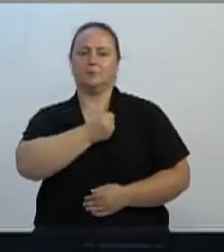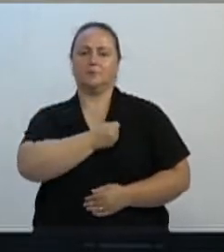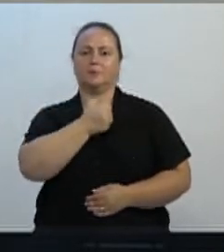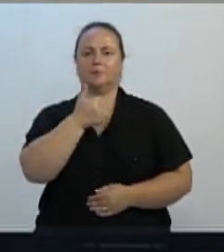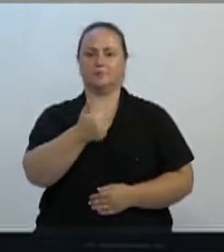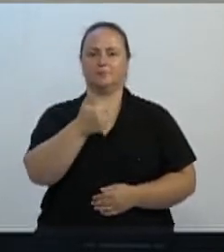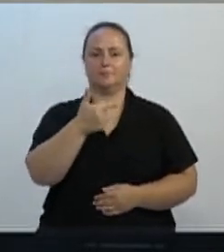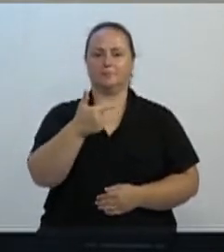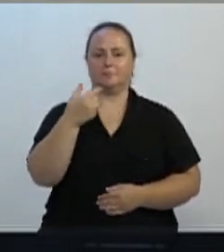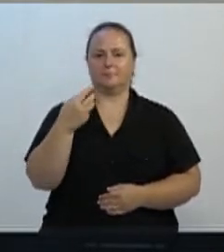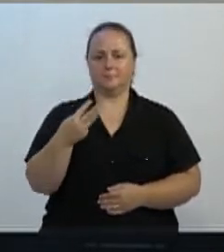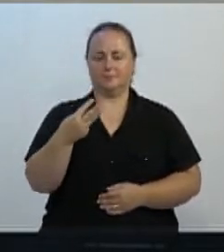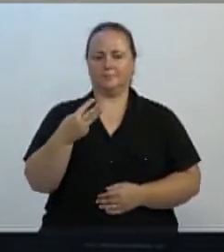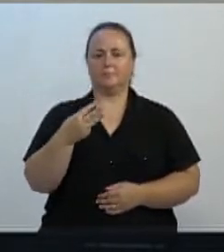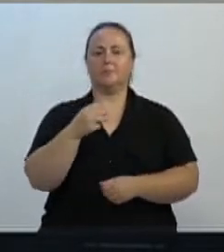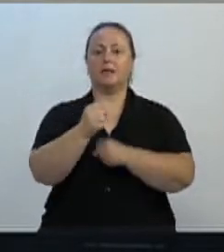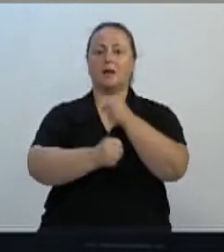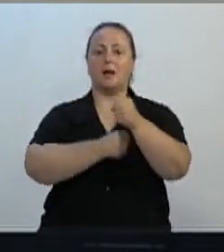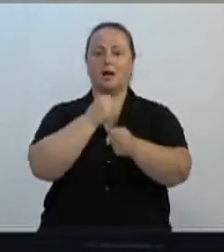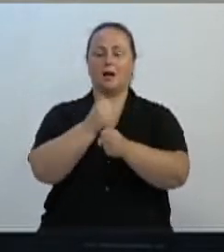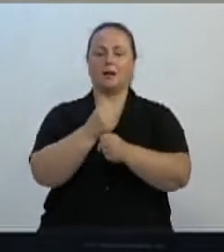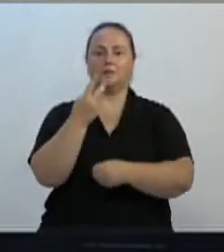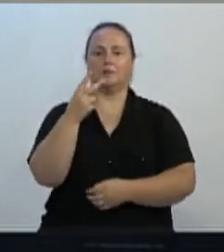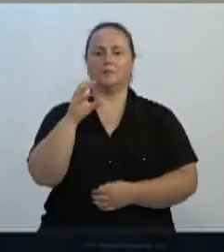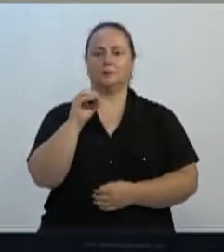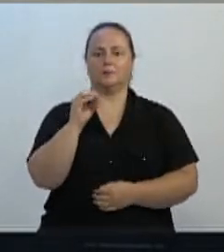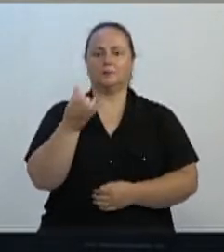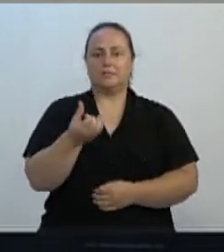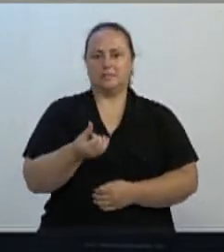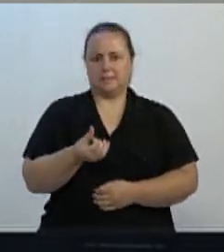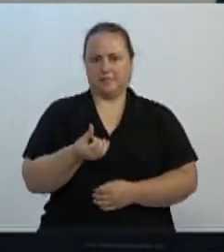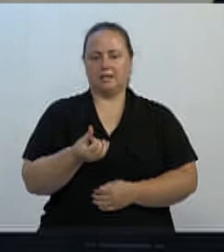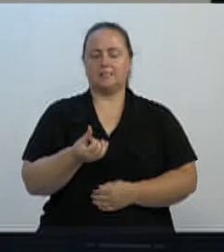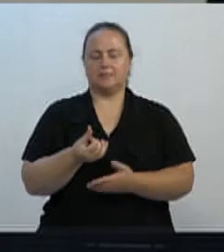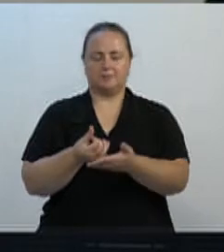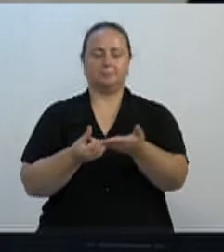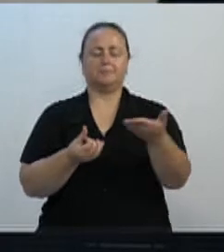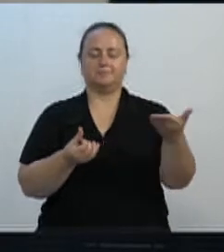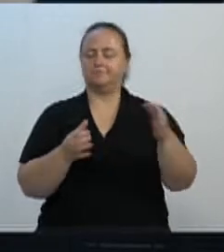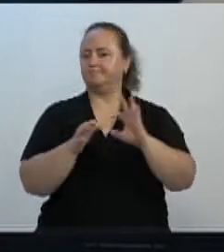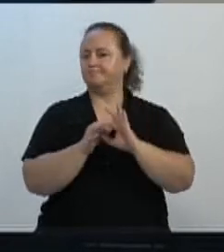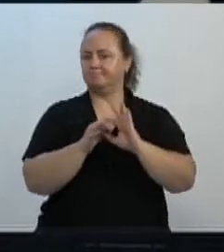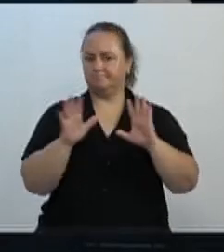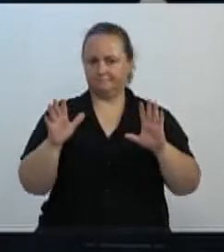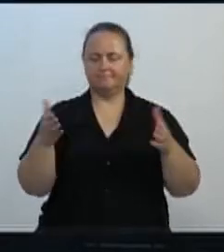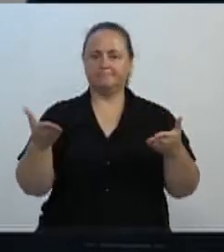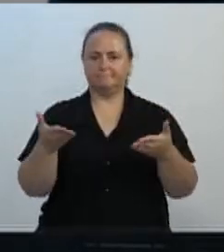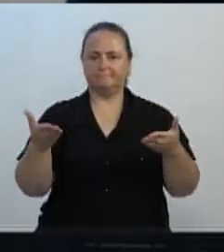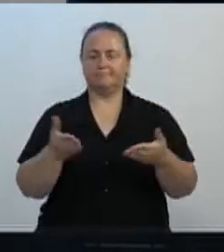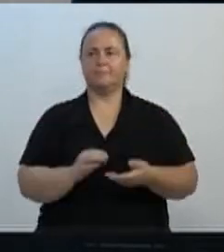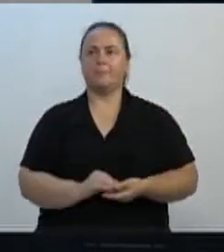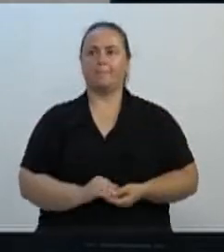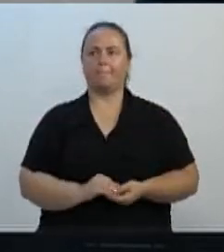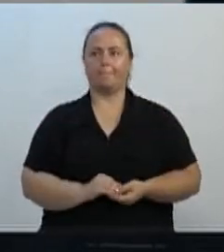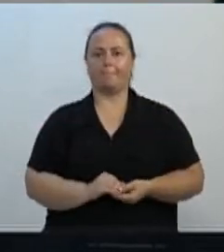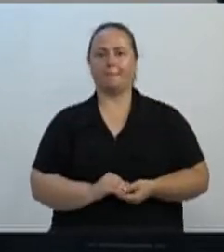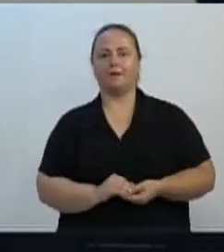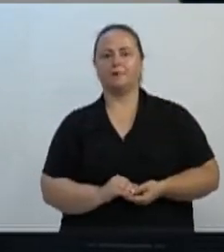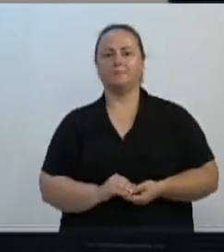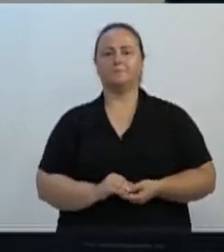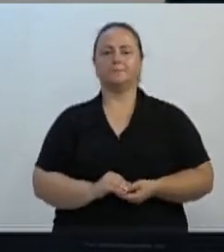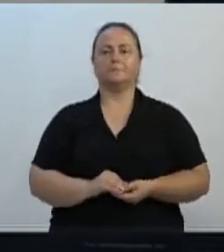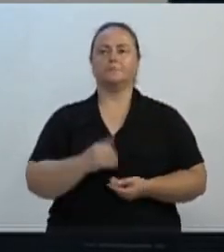de 2006. Por favor, senhor Nelson, fique à vontade para fazer uso da tribuna. Eu pediria que nós